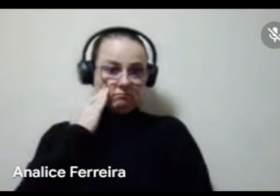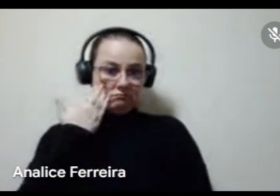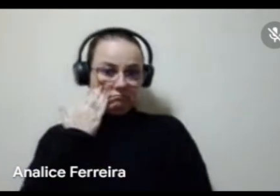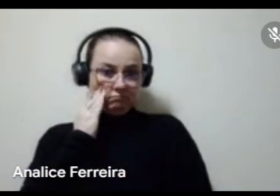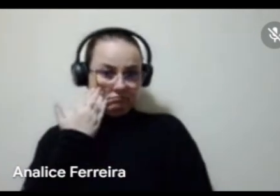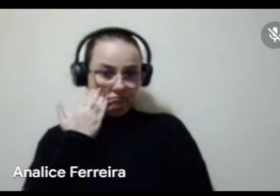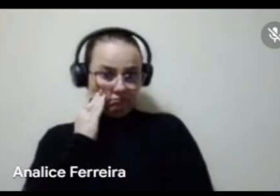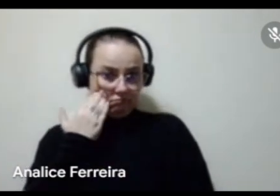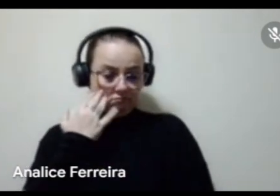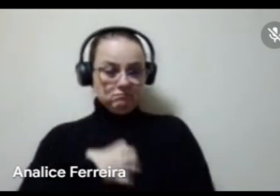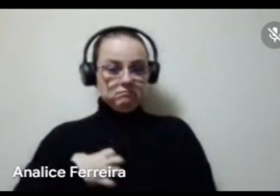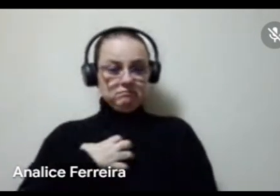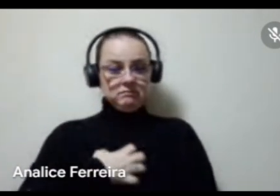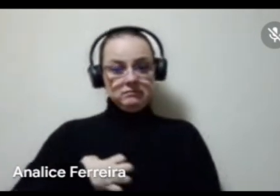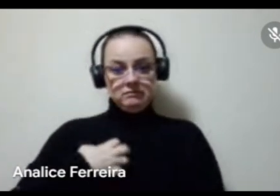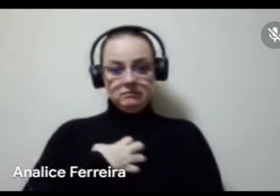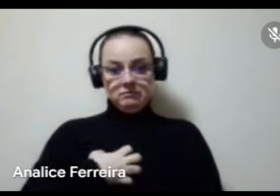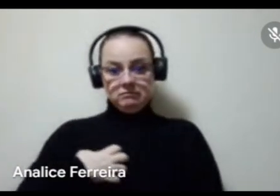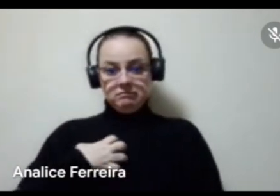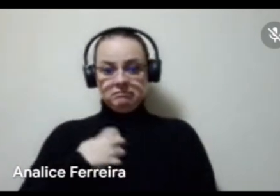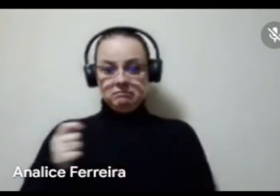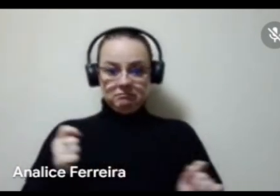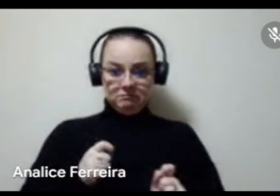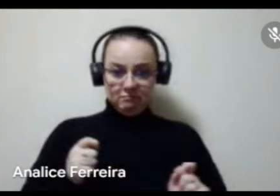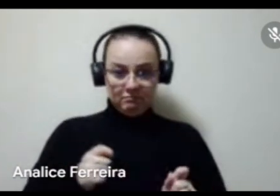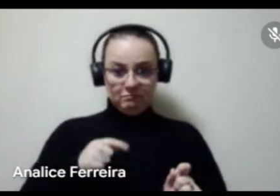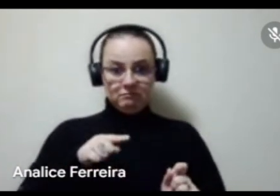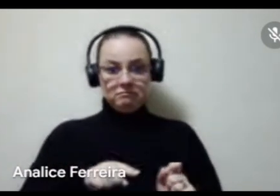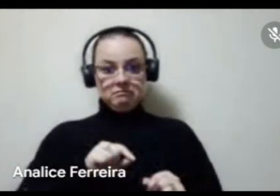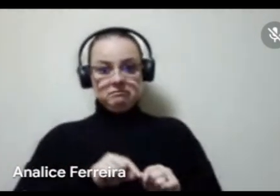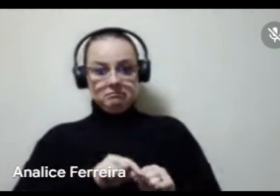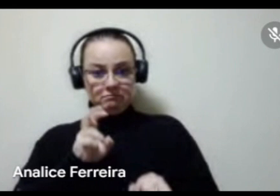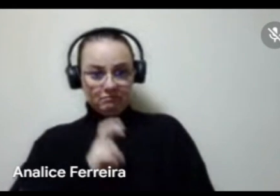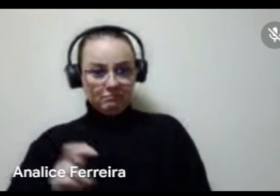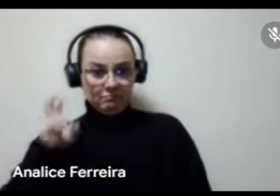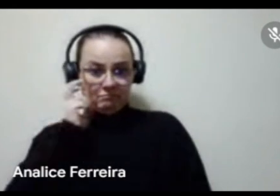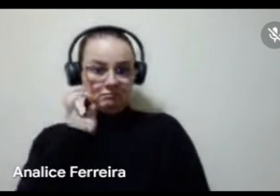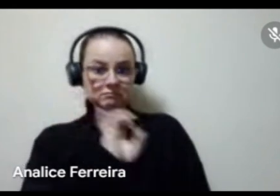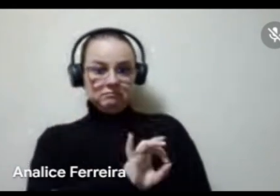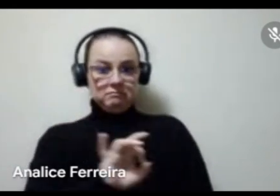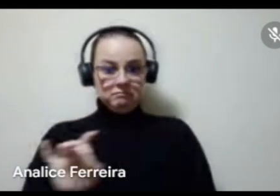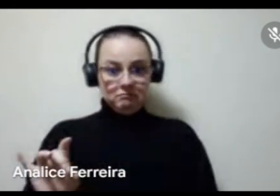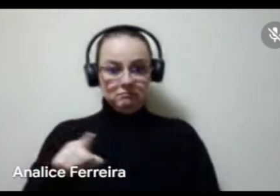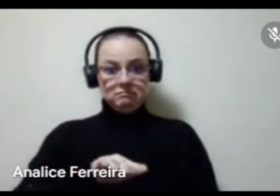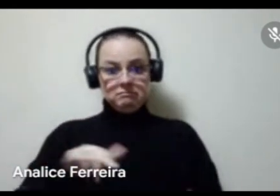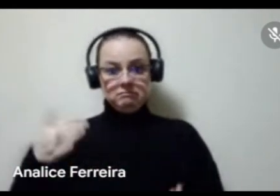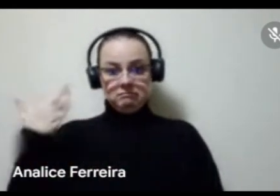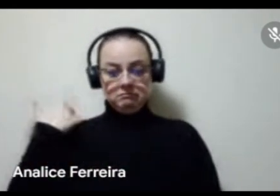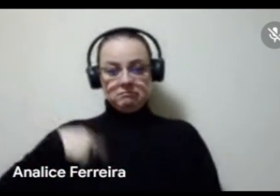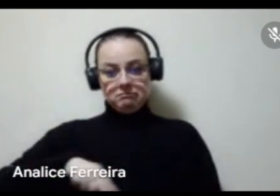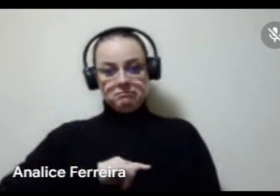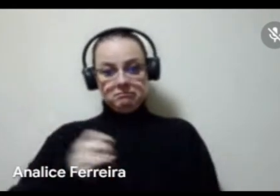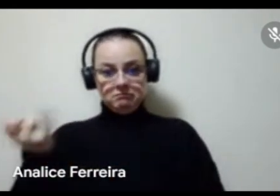os anseios que passam os fazedores de cultura de cada linguagem. Na semana passada, gente escutou os